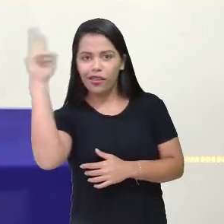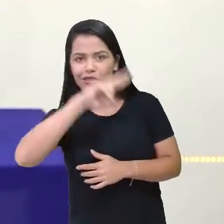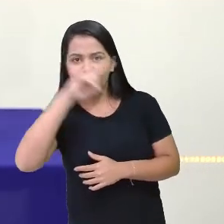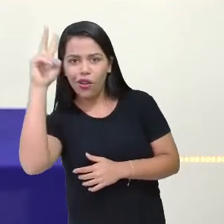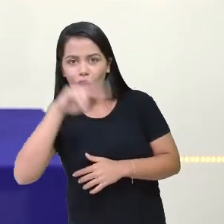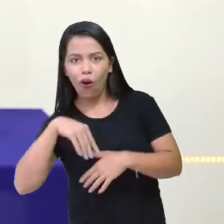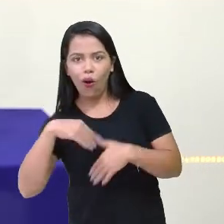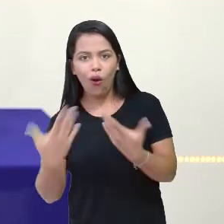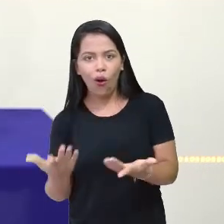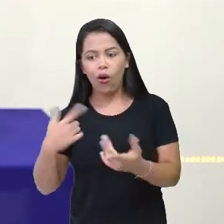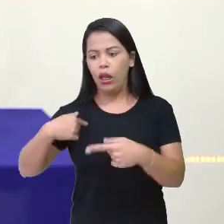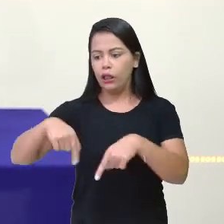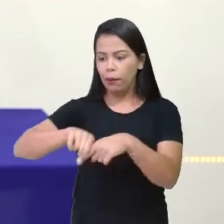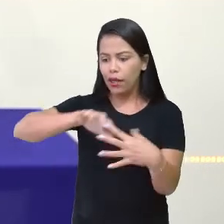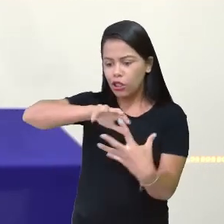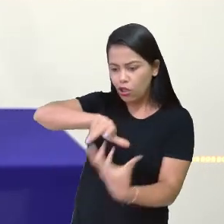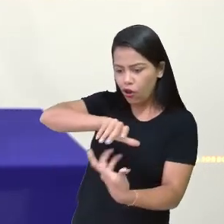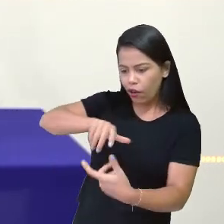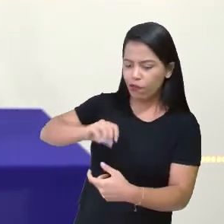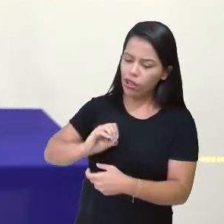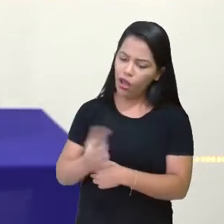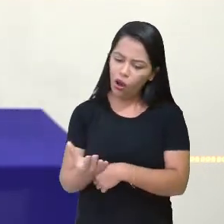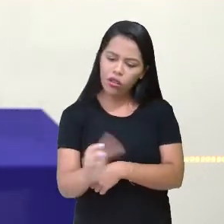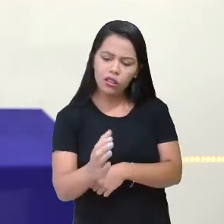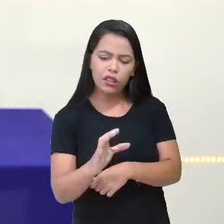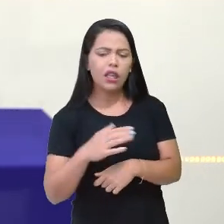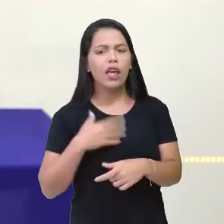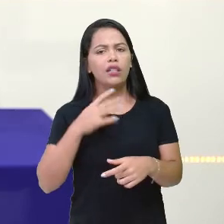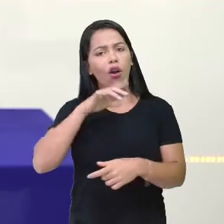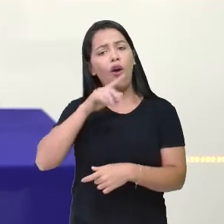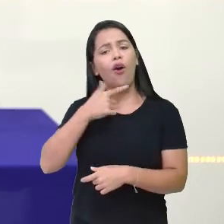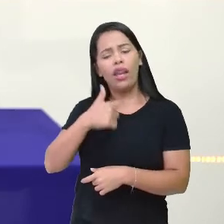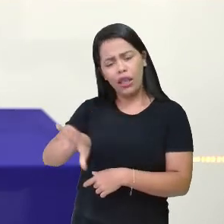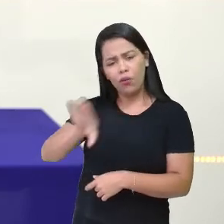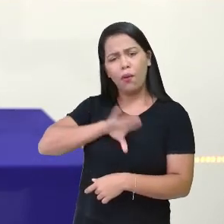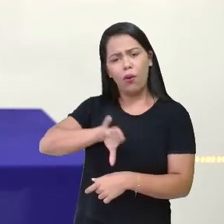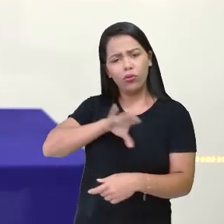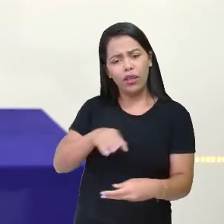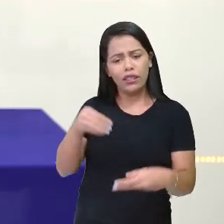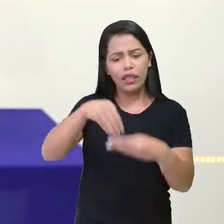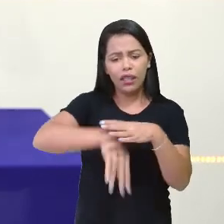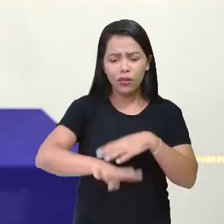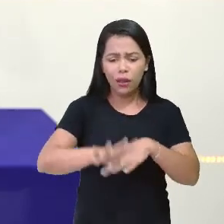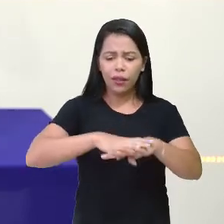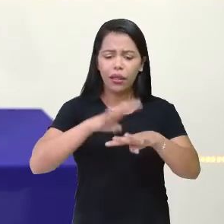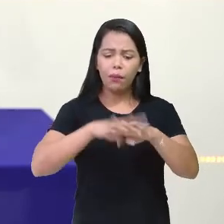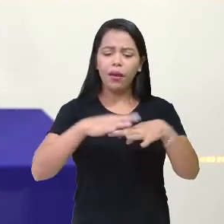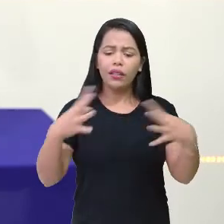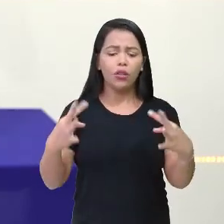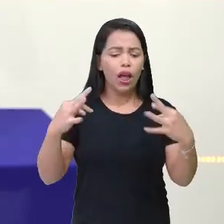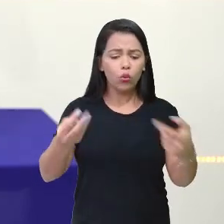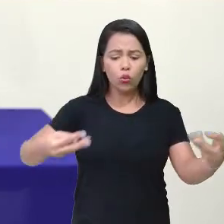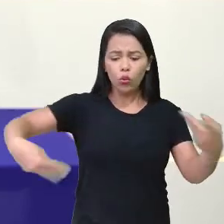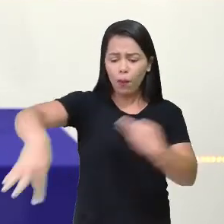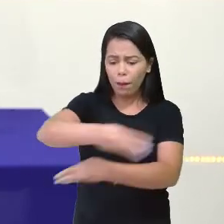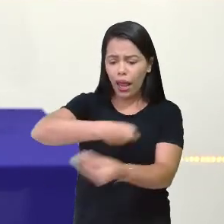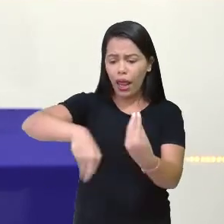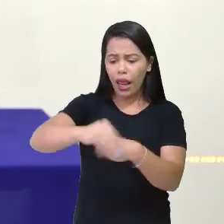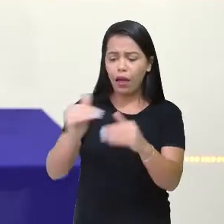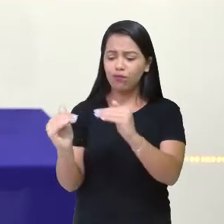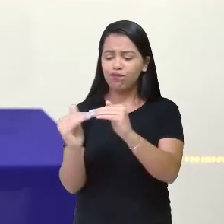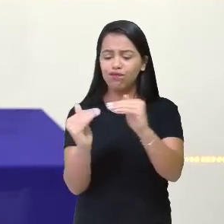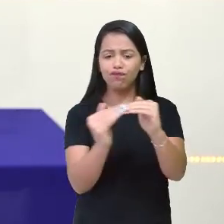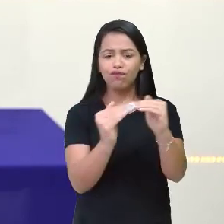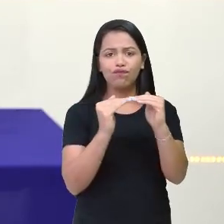sem entrar um pouquinho em geografia ou ciências ou língua portuguesa até em matemática. Então todas as coisas estão interligadas